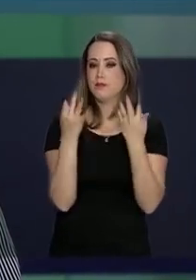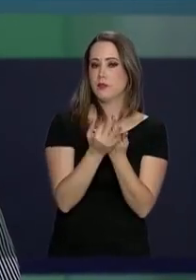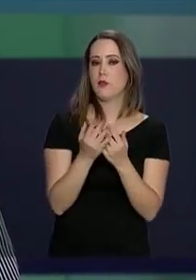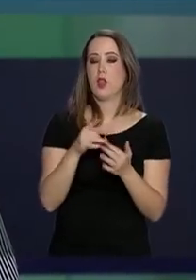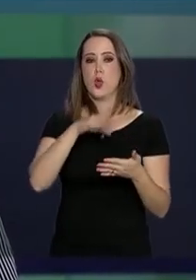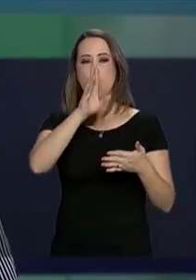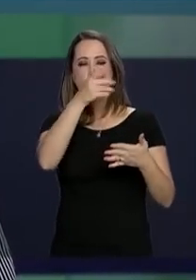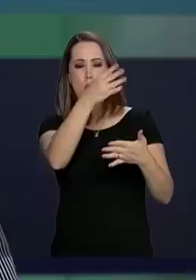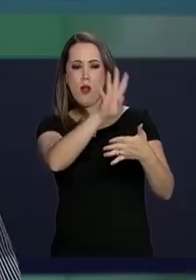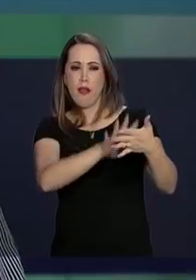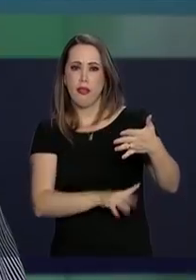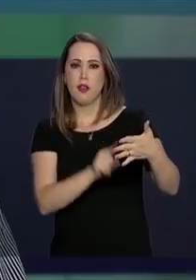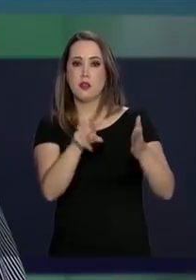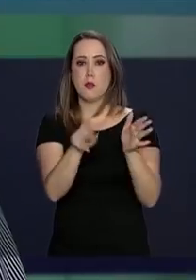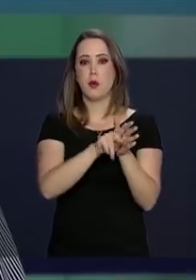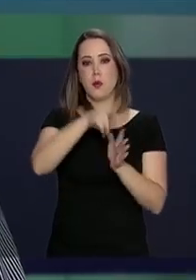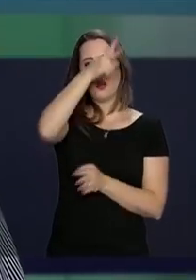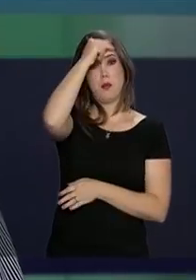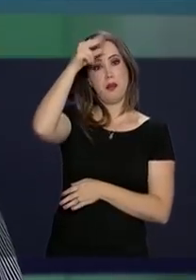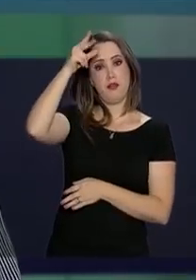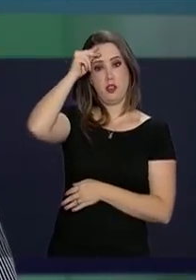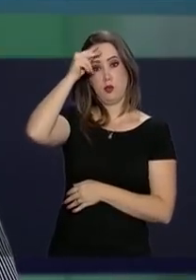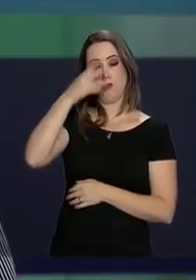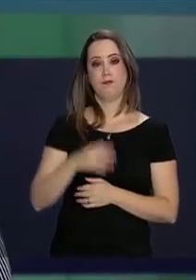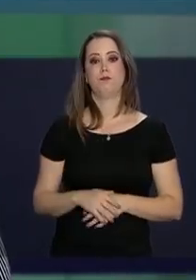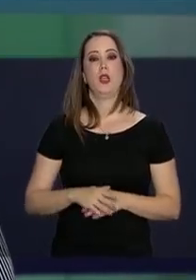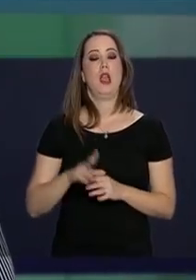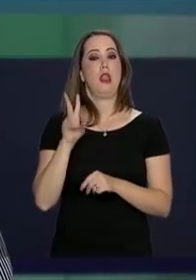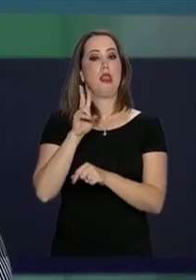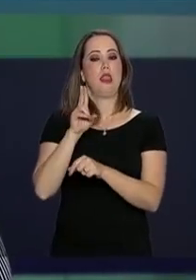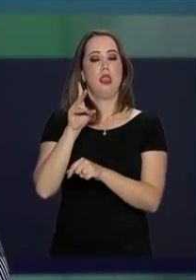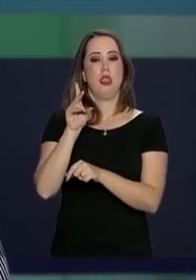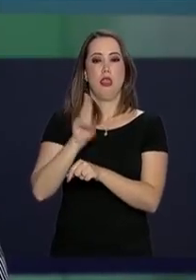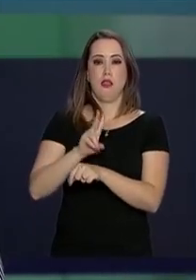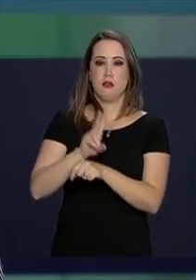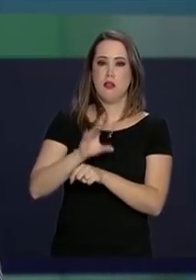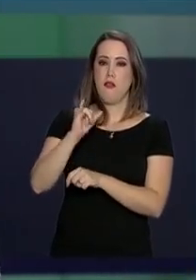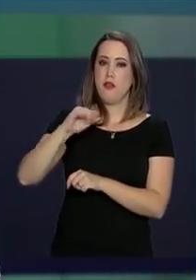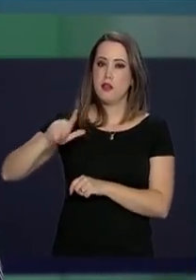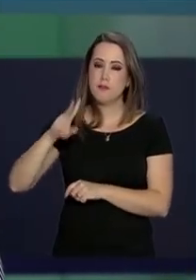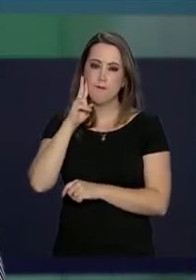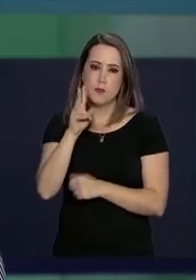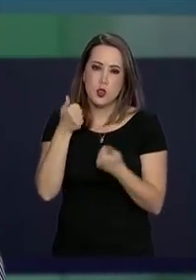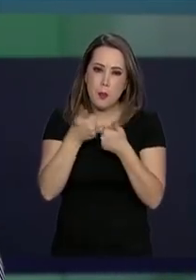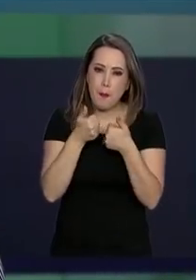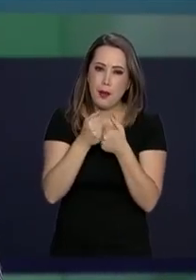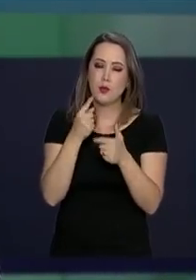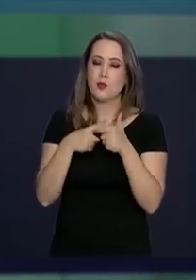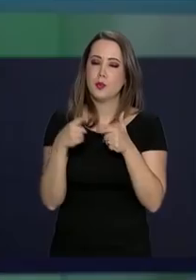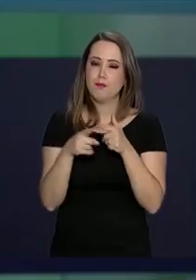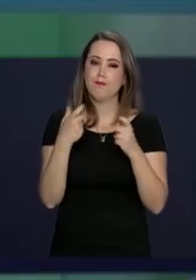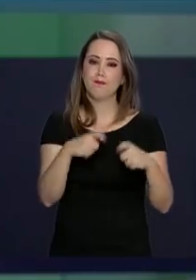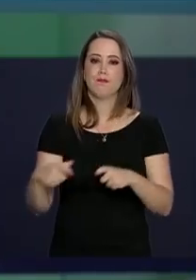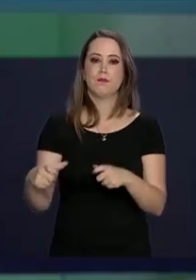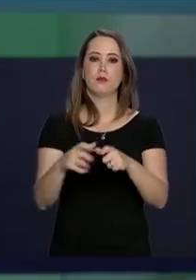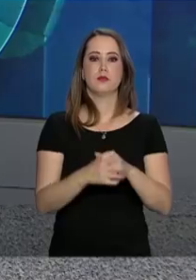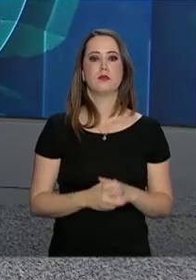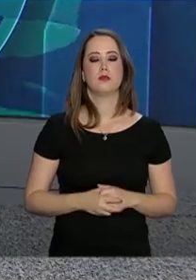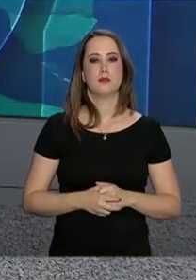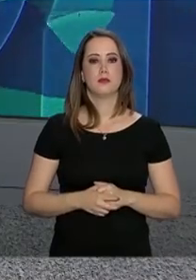cadastro das famílias é feito pela Prefeitura de Maceió. A Defesa Civil Nacional acompanha de perto as ocorrências na região.